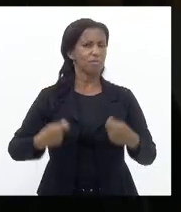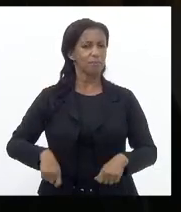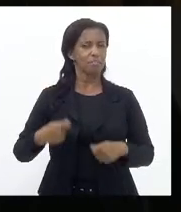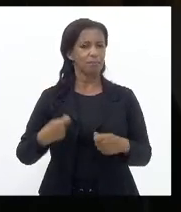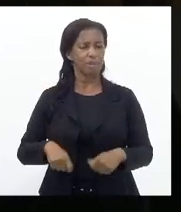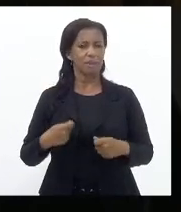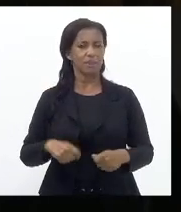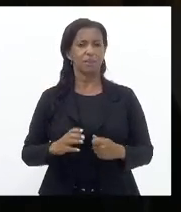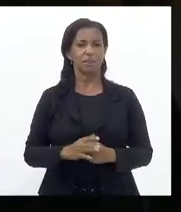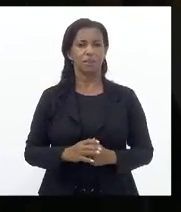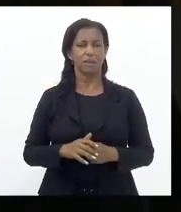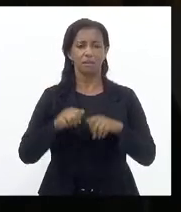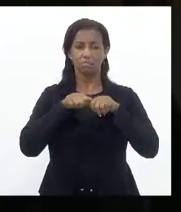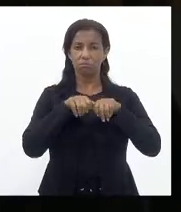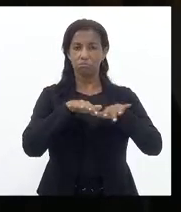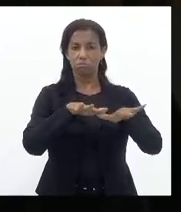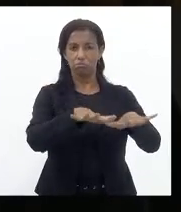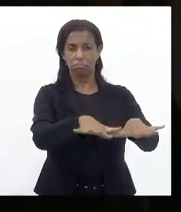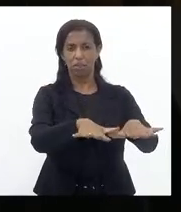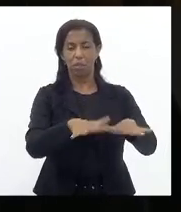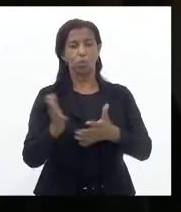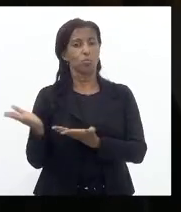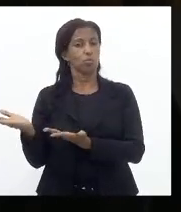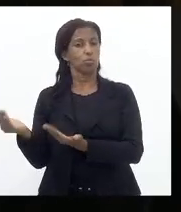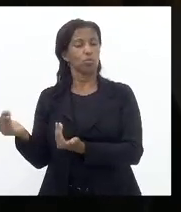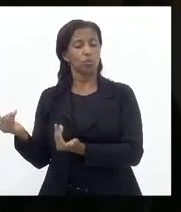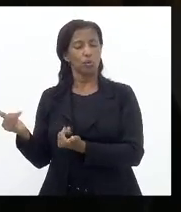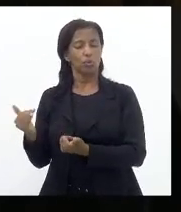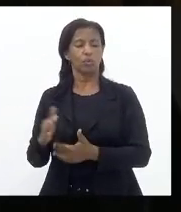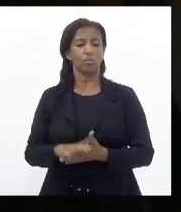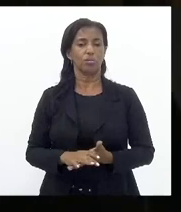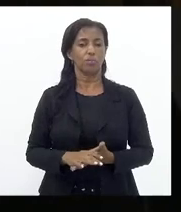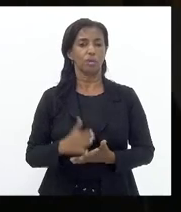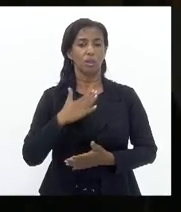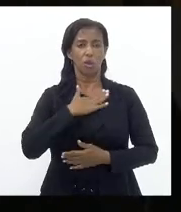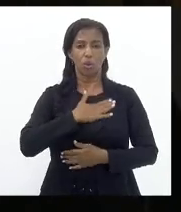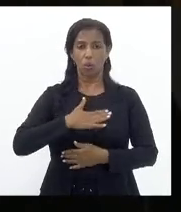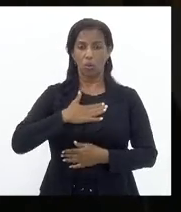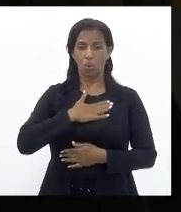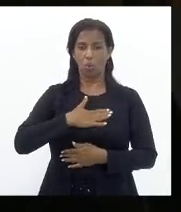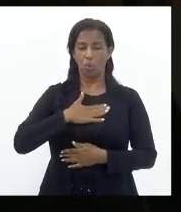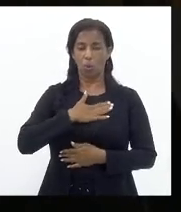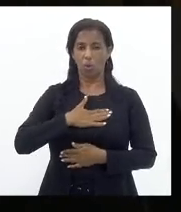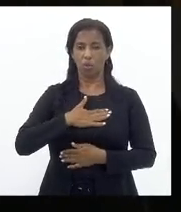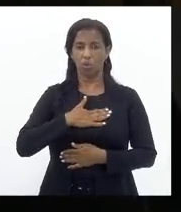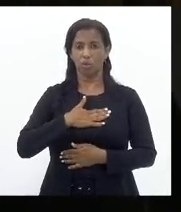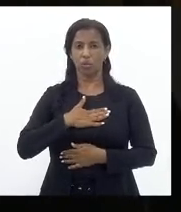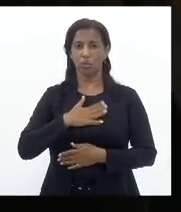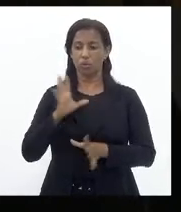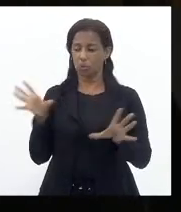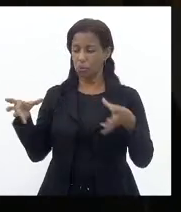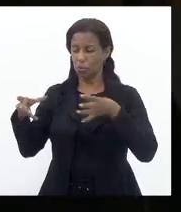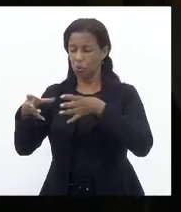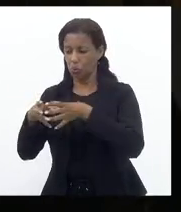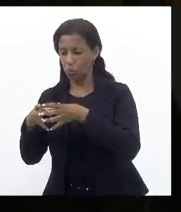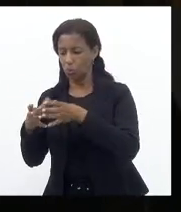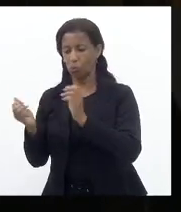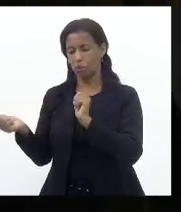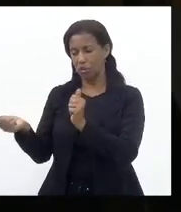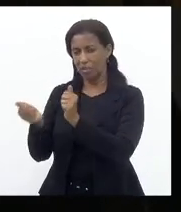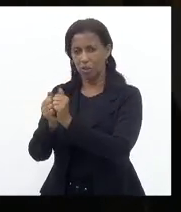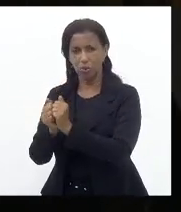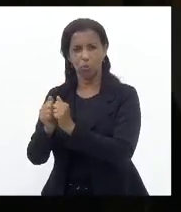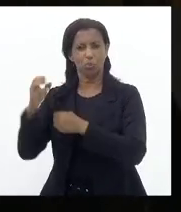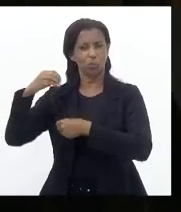De pandemia Os adolescentes Que gostam Muito De se De socializar De estarem juntos Nas